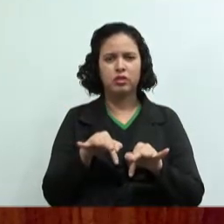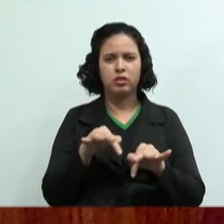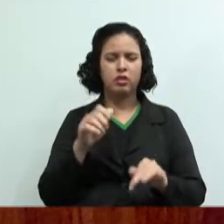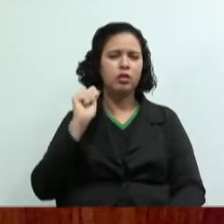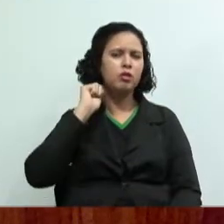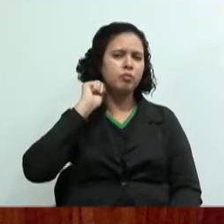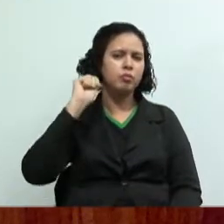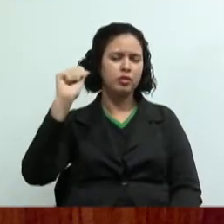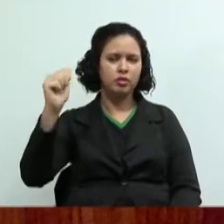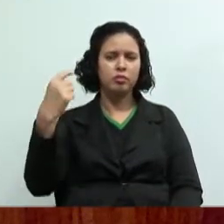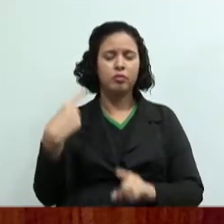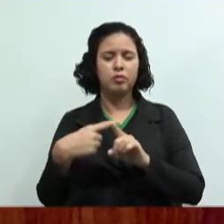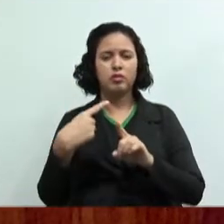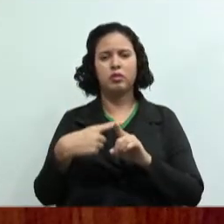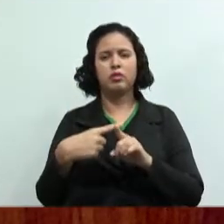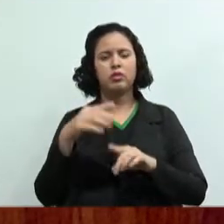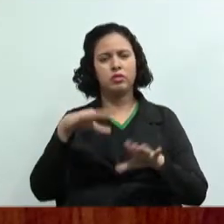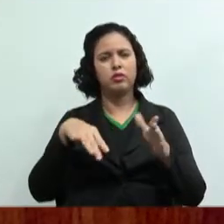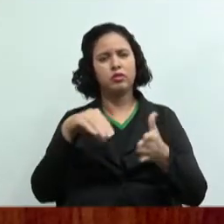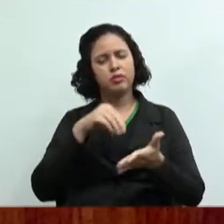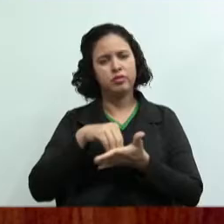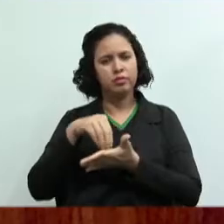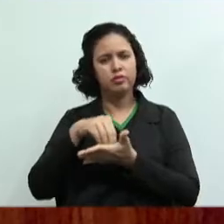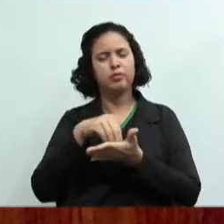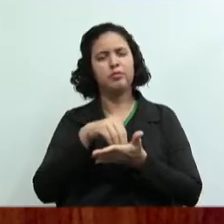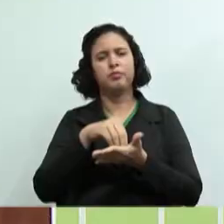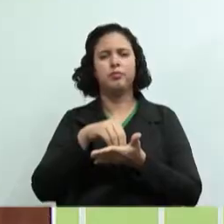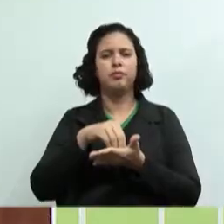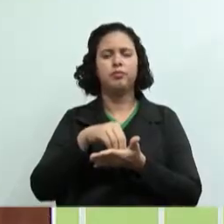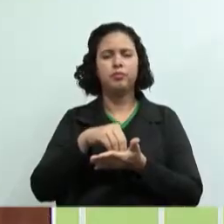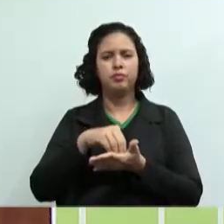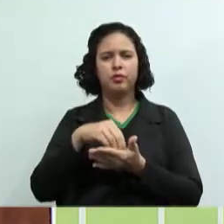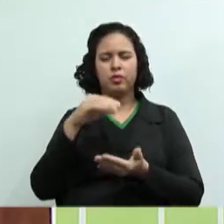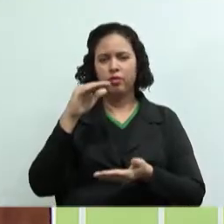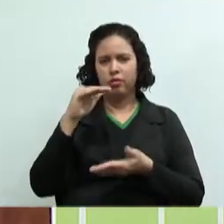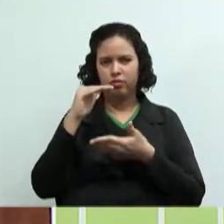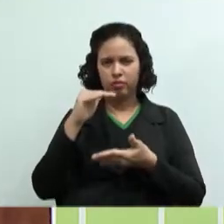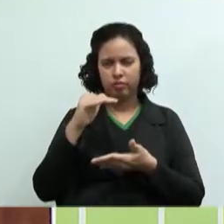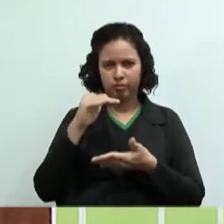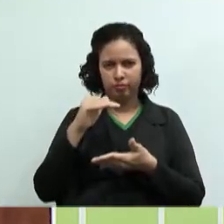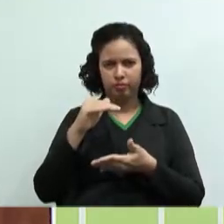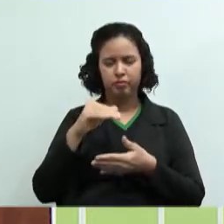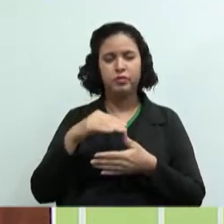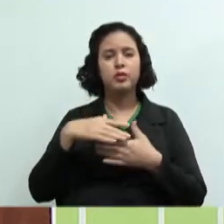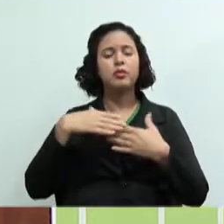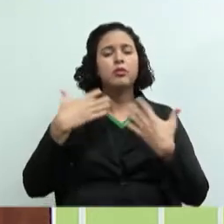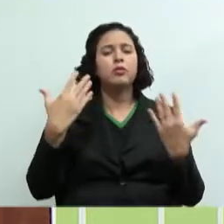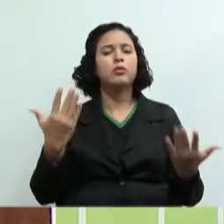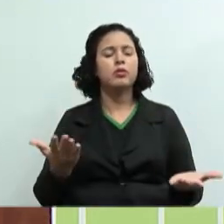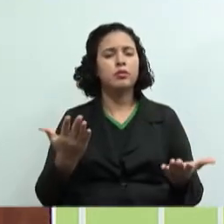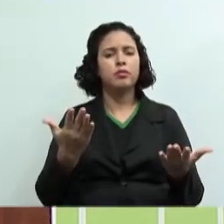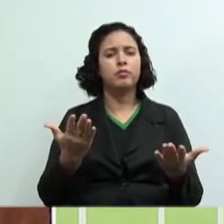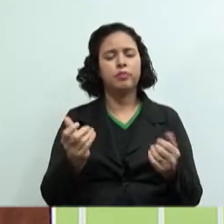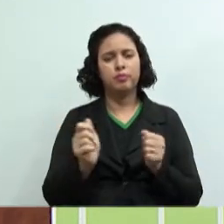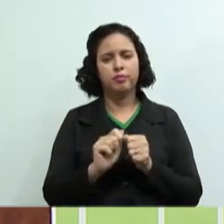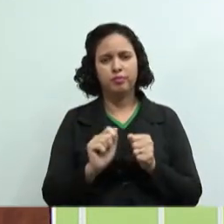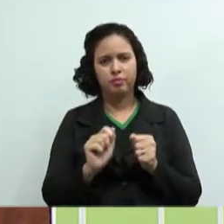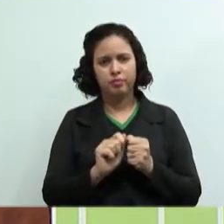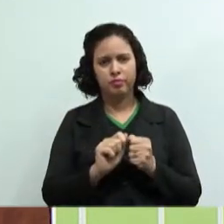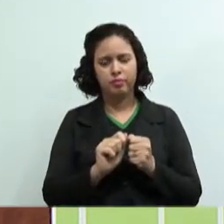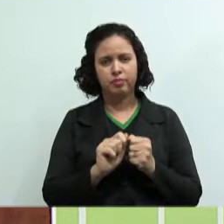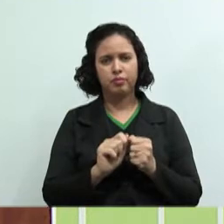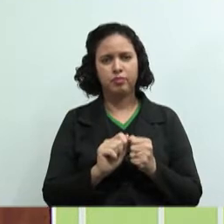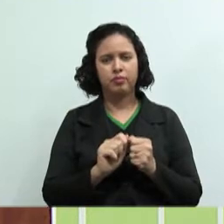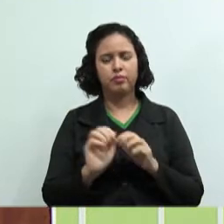restinhos de ovos que sobrou ali da Páscoa, né? Isso. Então assim, quando fabricar? Eu creio que a